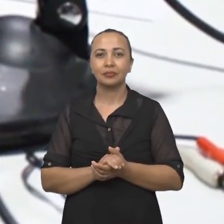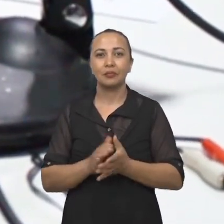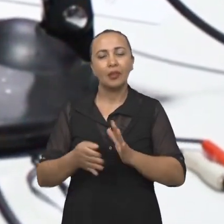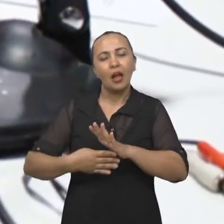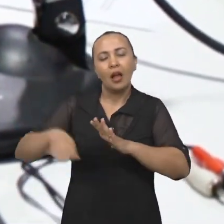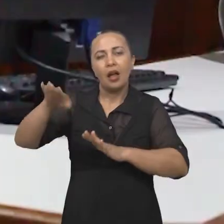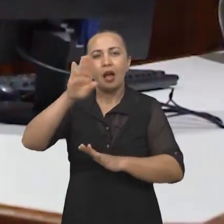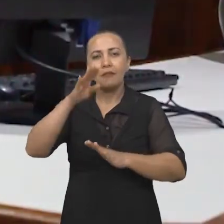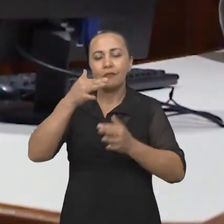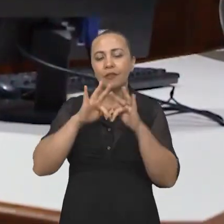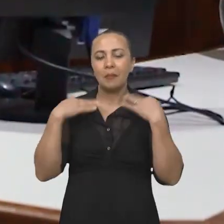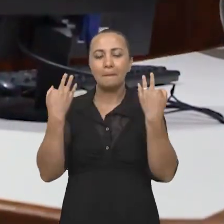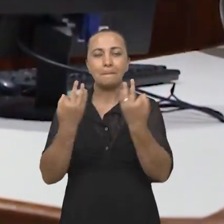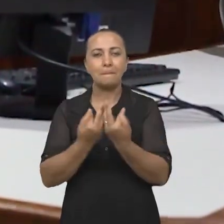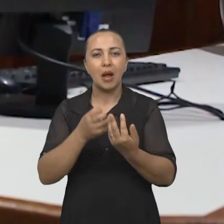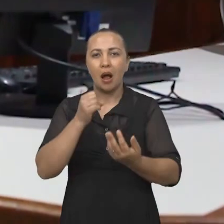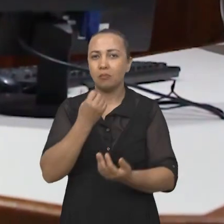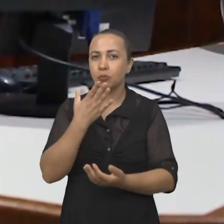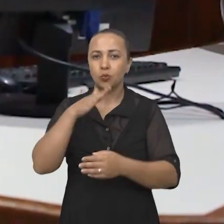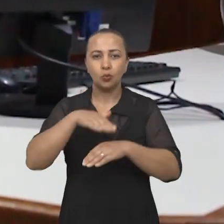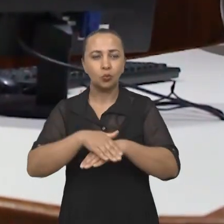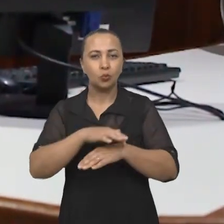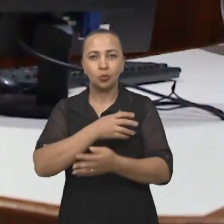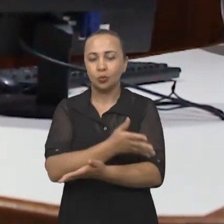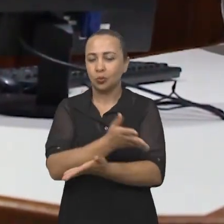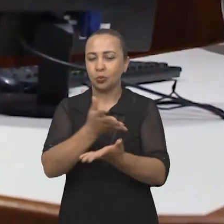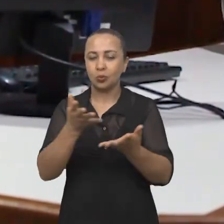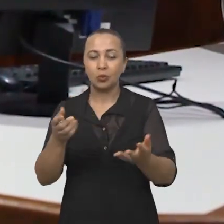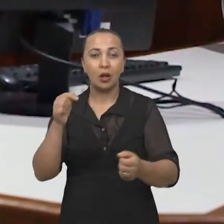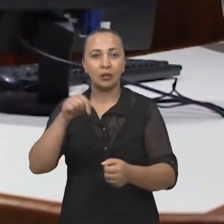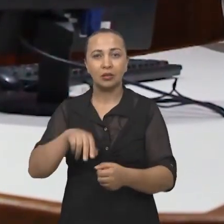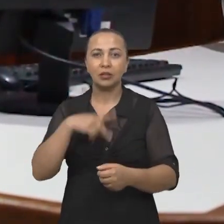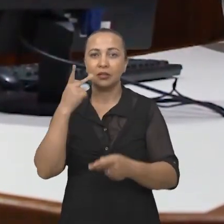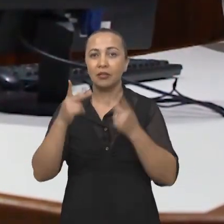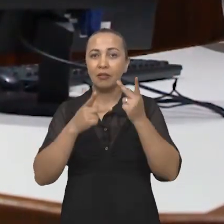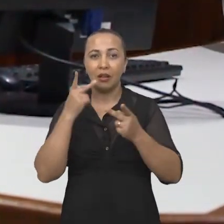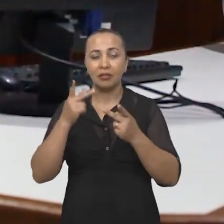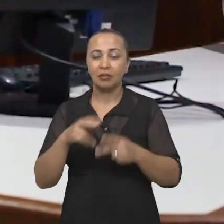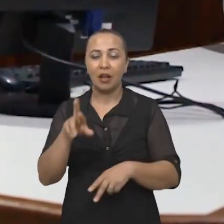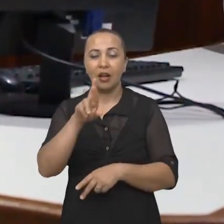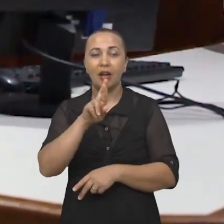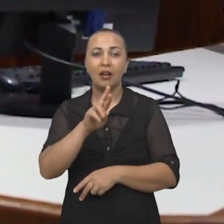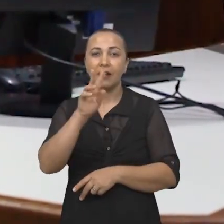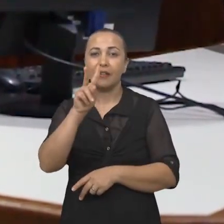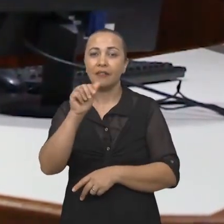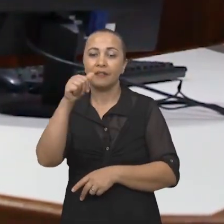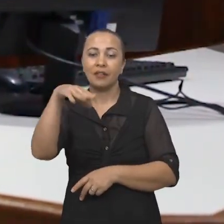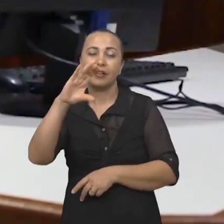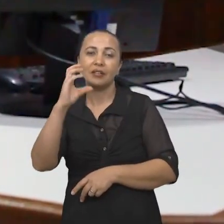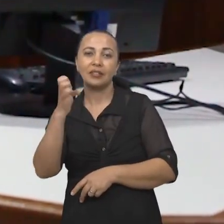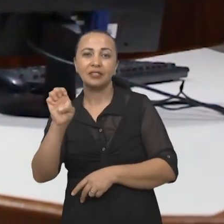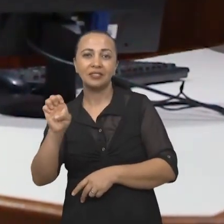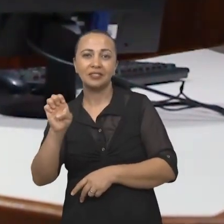Salve, família! Boa noite a todos e todas! Aqui quem está na voz é R. Vance!